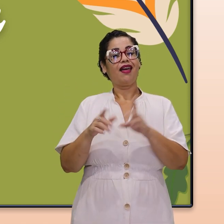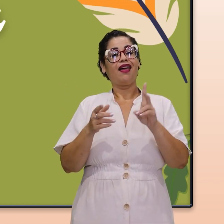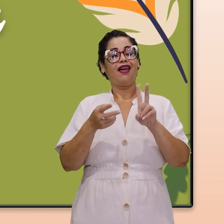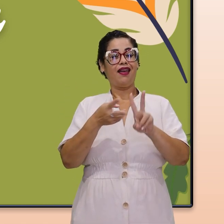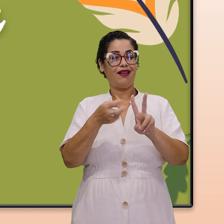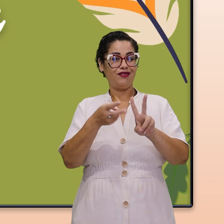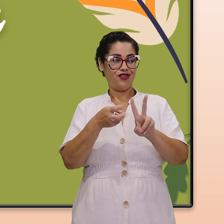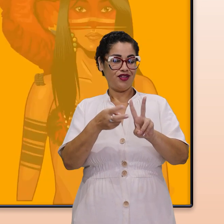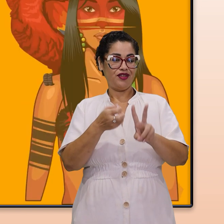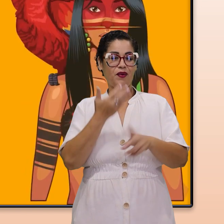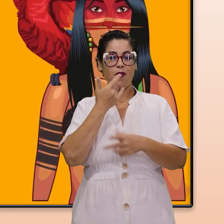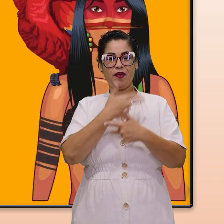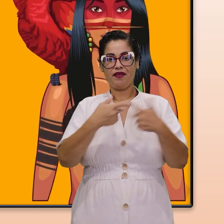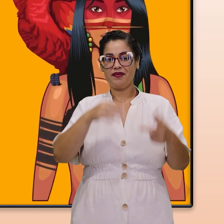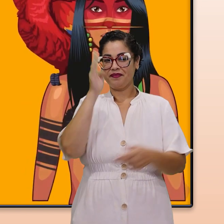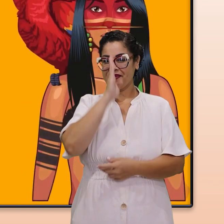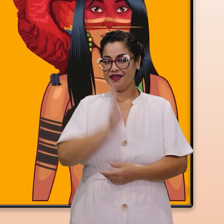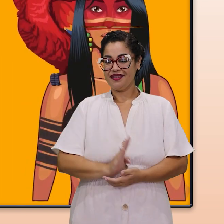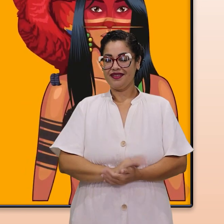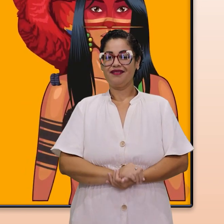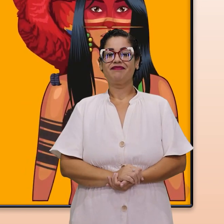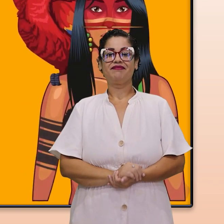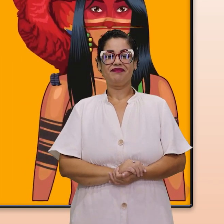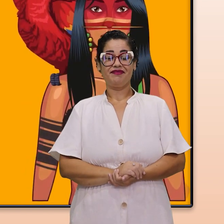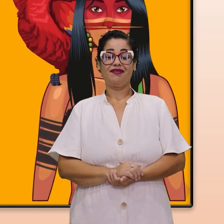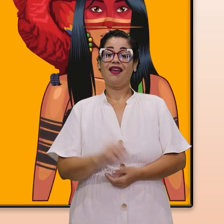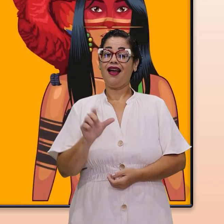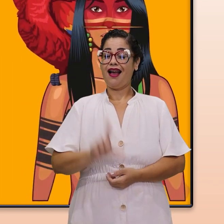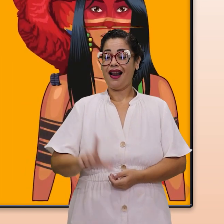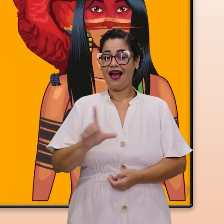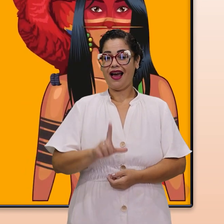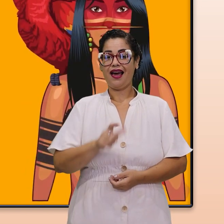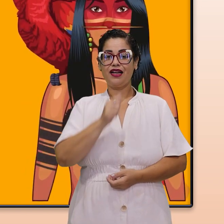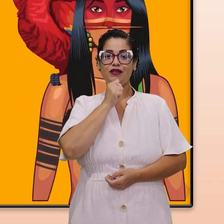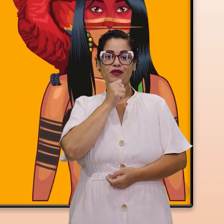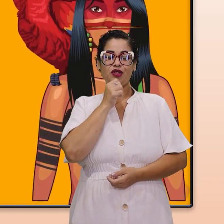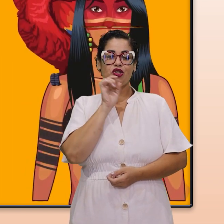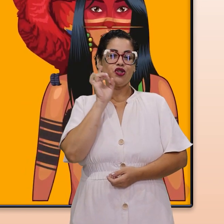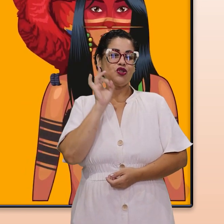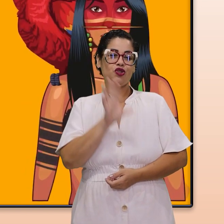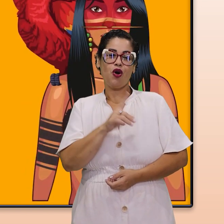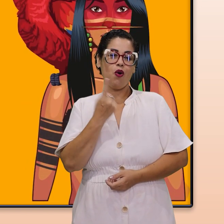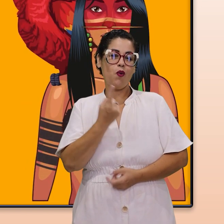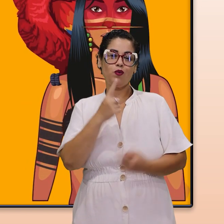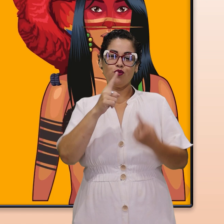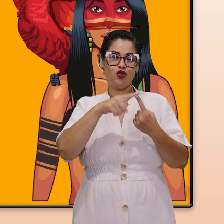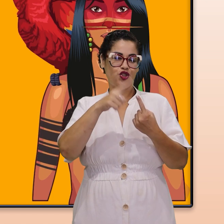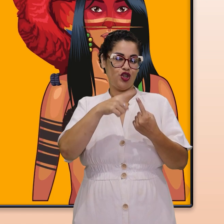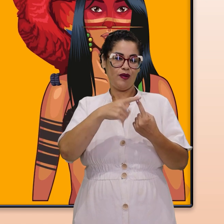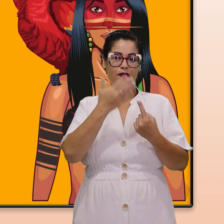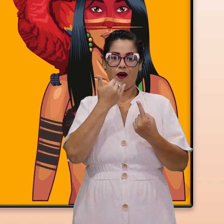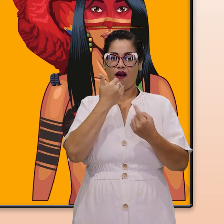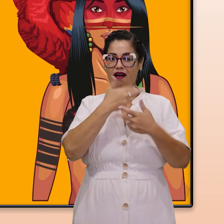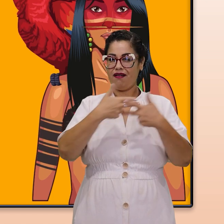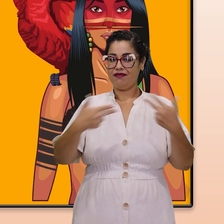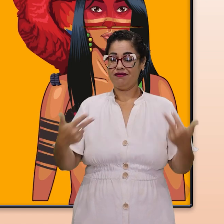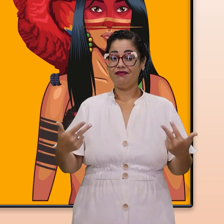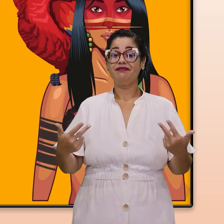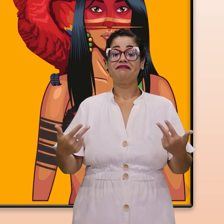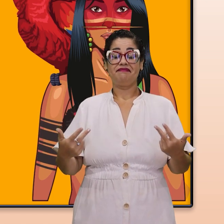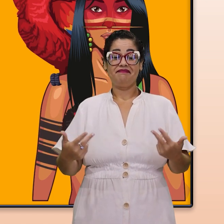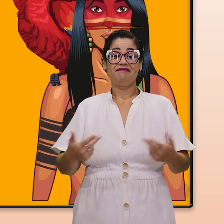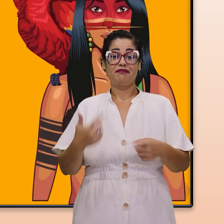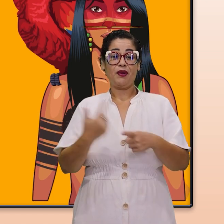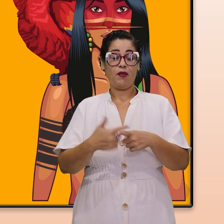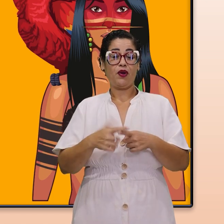alimentos brasileiros. Claro que não existe apenas um tipo de alimentação, até